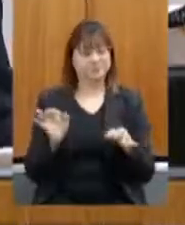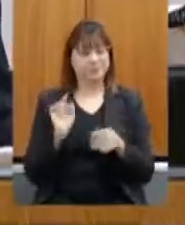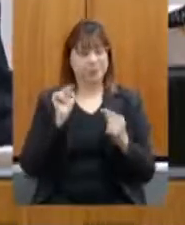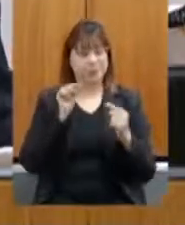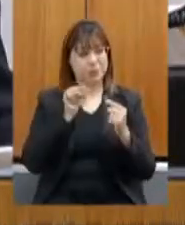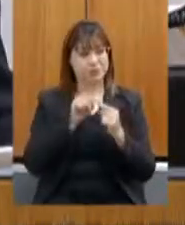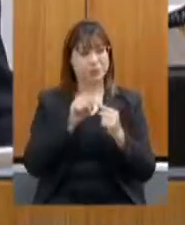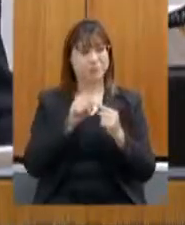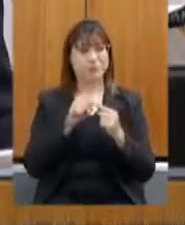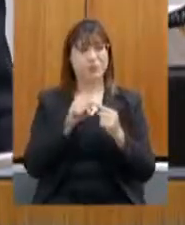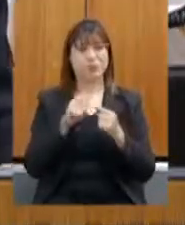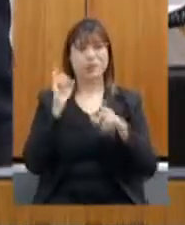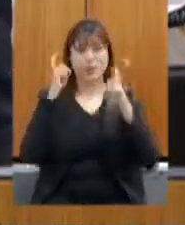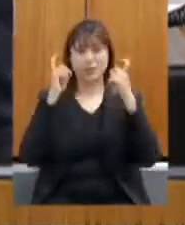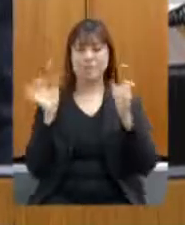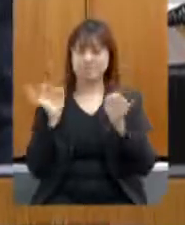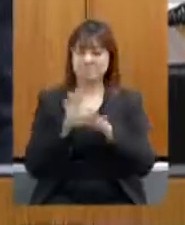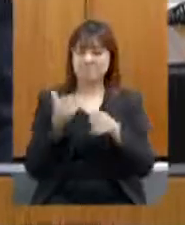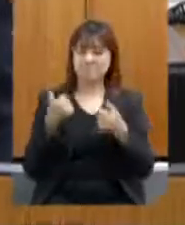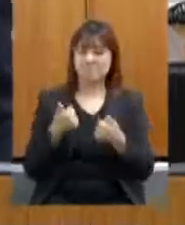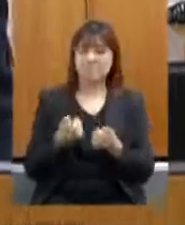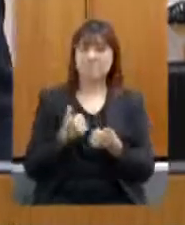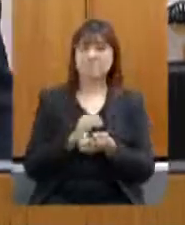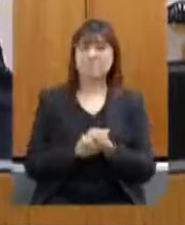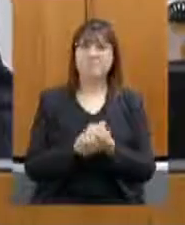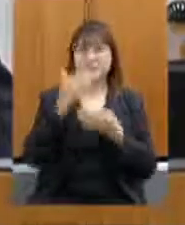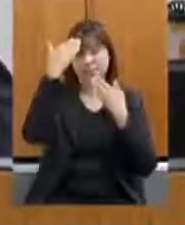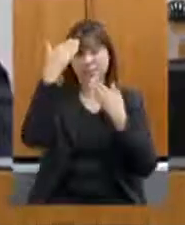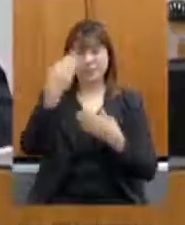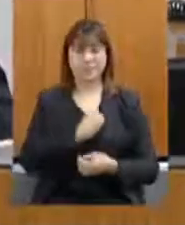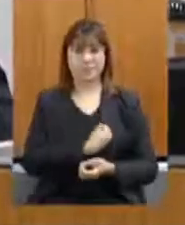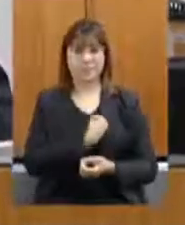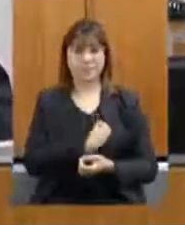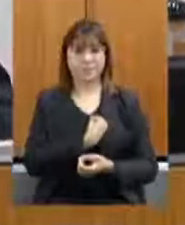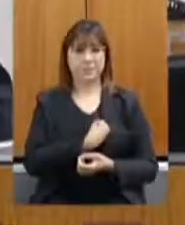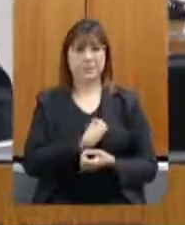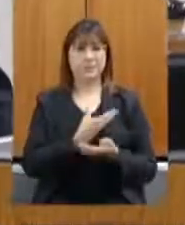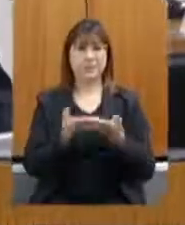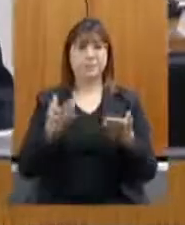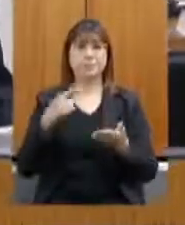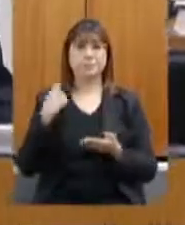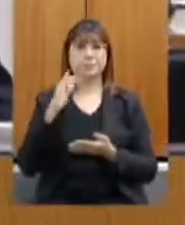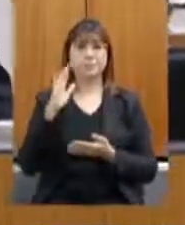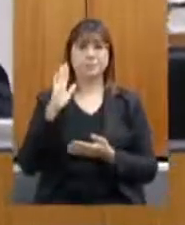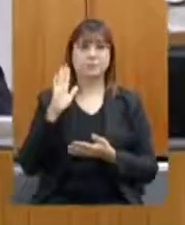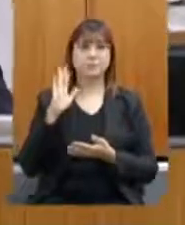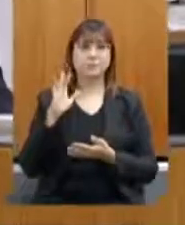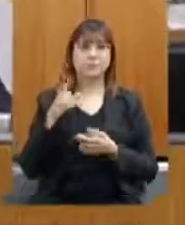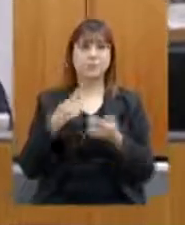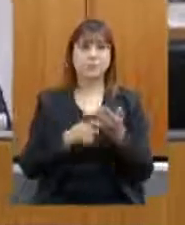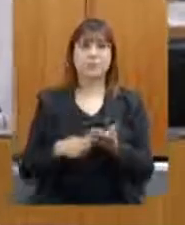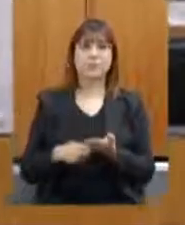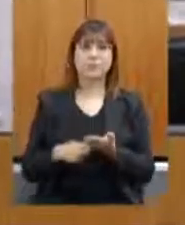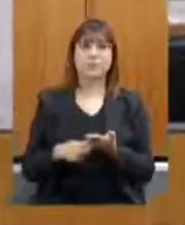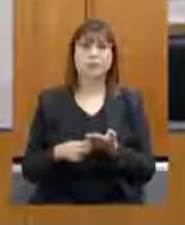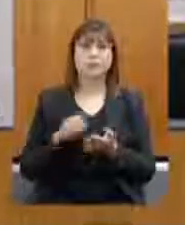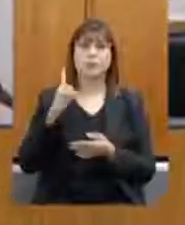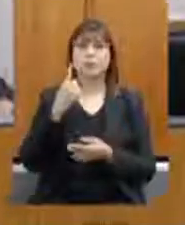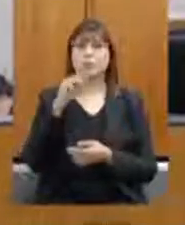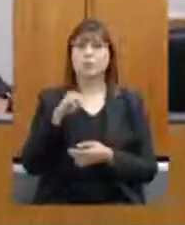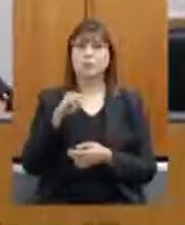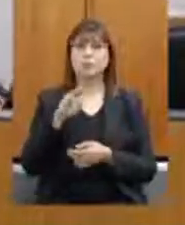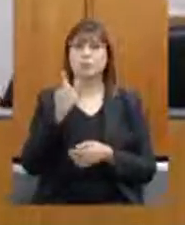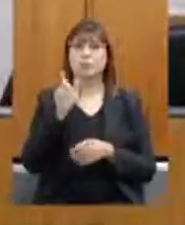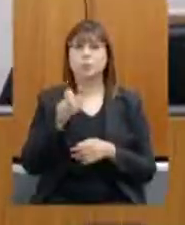finalidade da reunião a presidência agradece a presença dos parlamentares e dos convidados um minuto